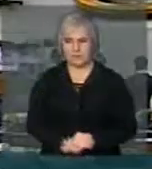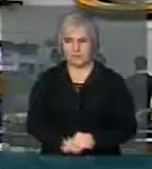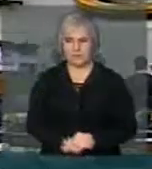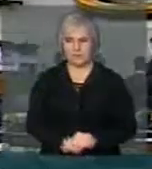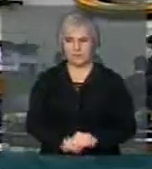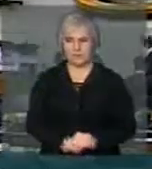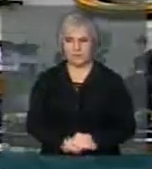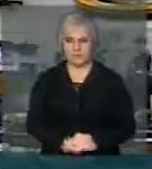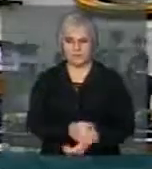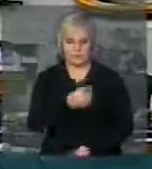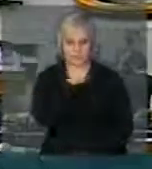Deputado Marcelo Ardo estava defendendo...